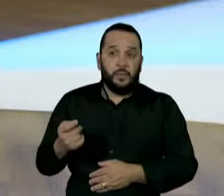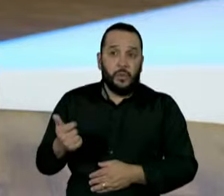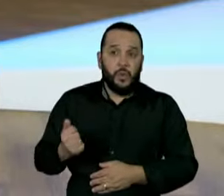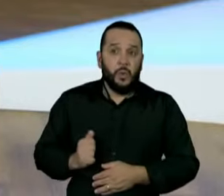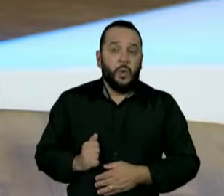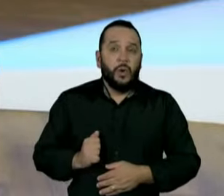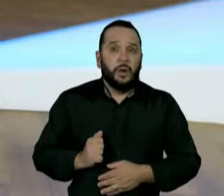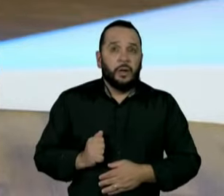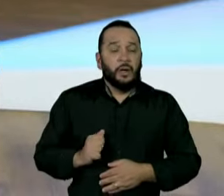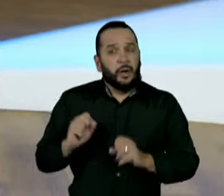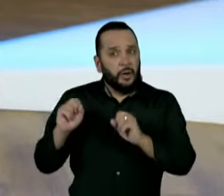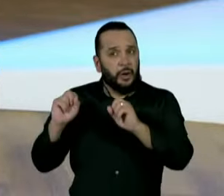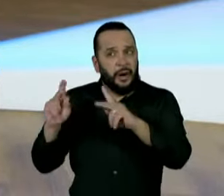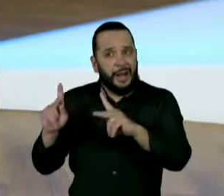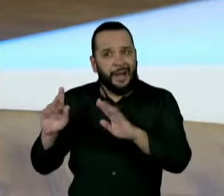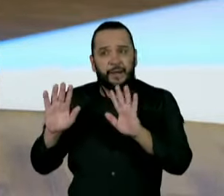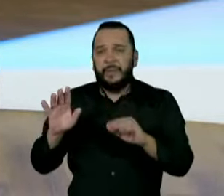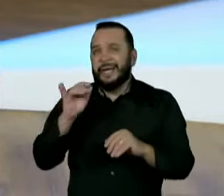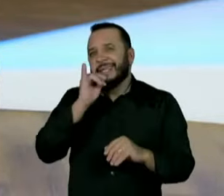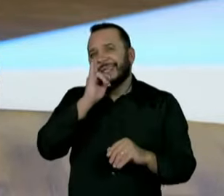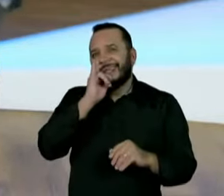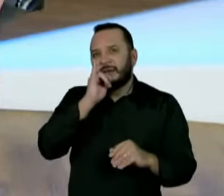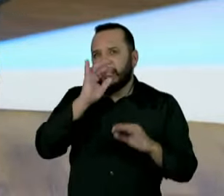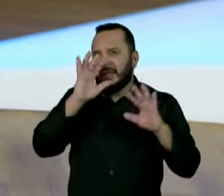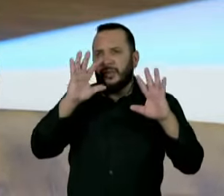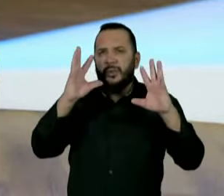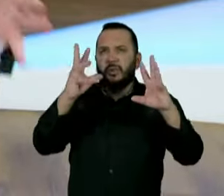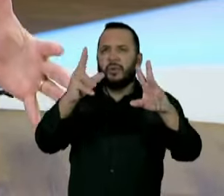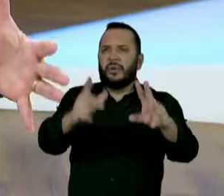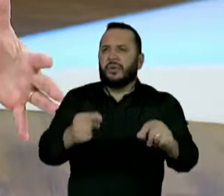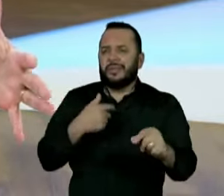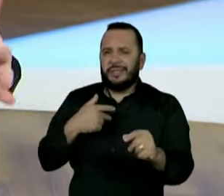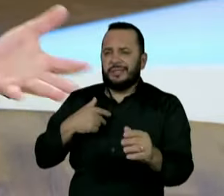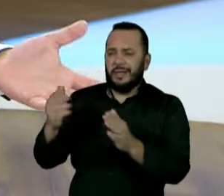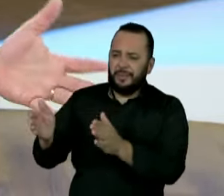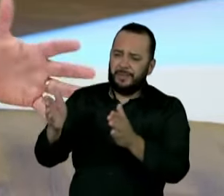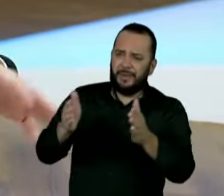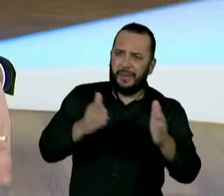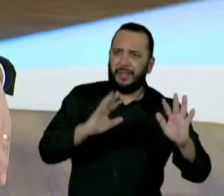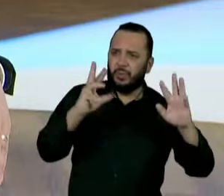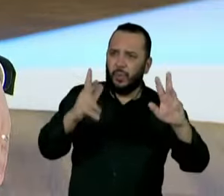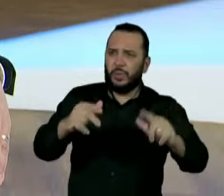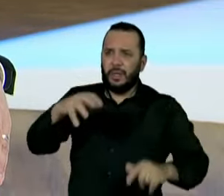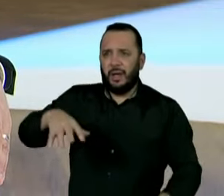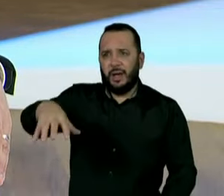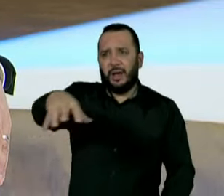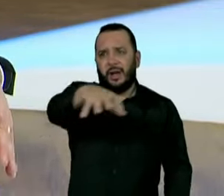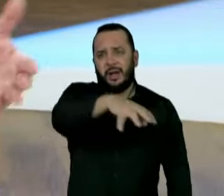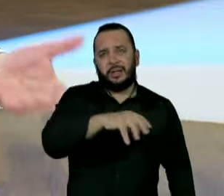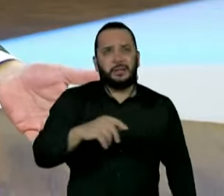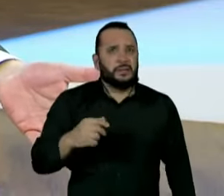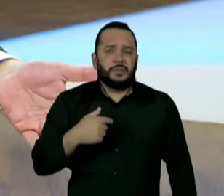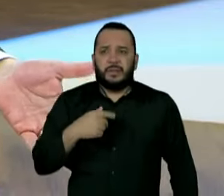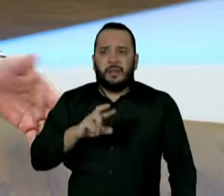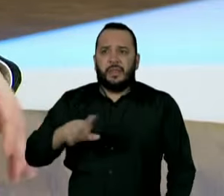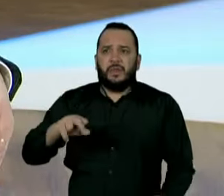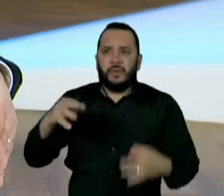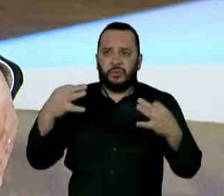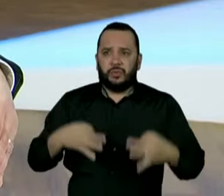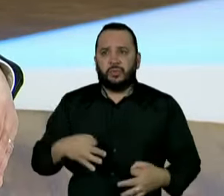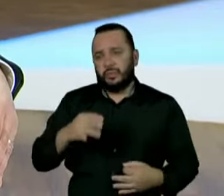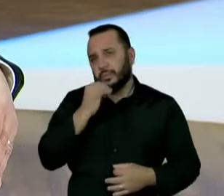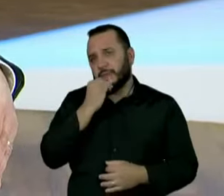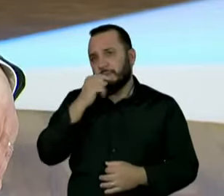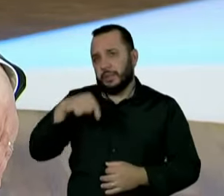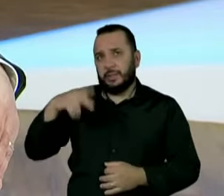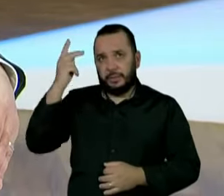é ok. Mas quando você faz isso para toda a cadeia de todas as áreas, evidentemente você cria uma tremenda injustiça. Aqui em São Paulo, por